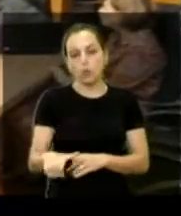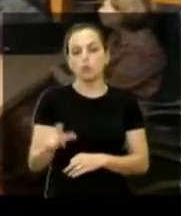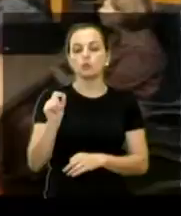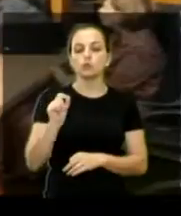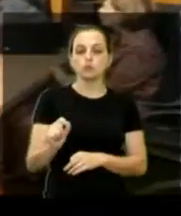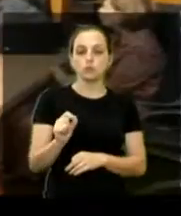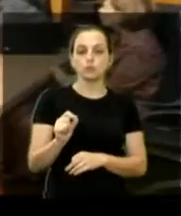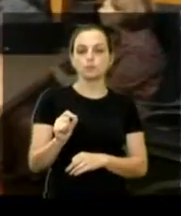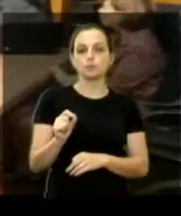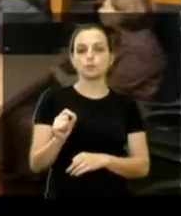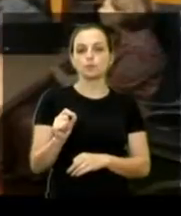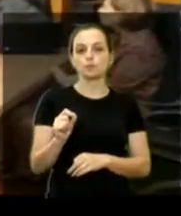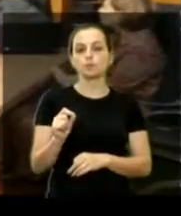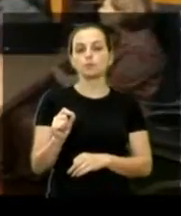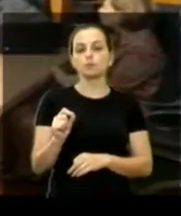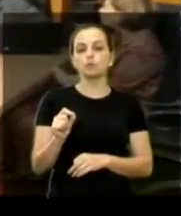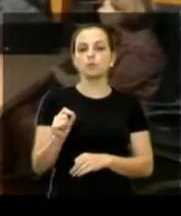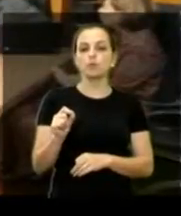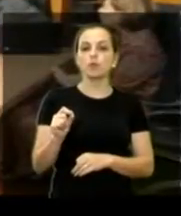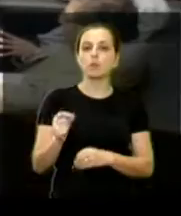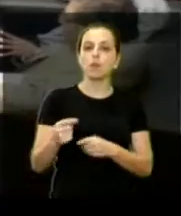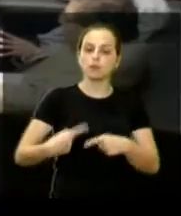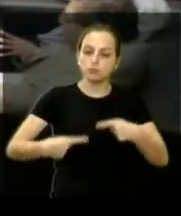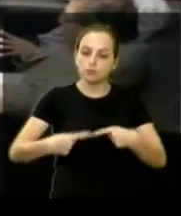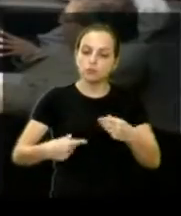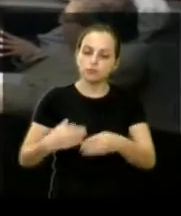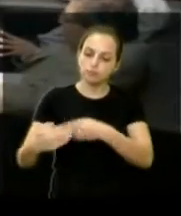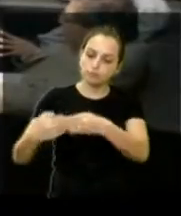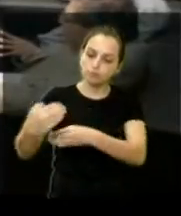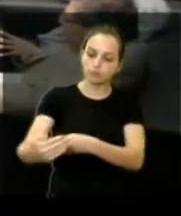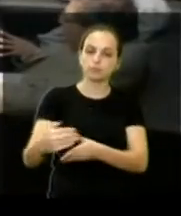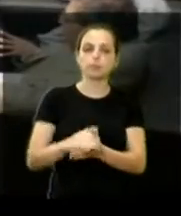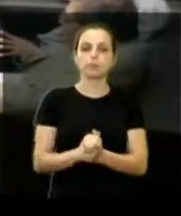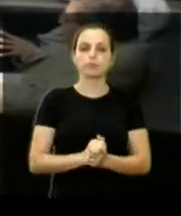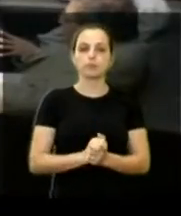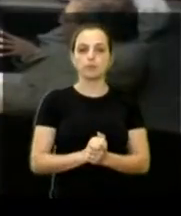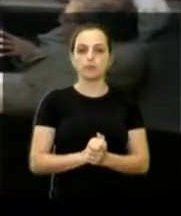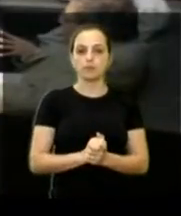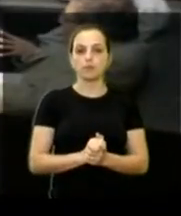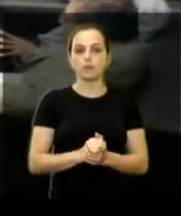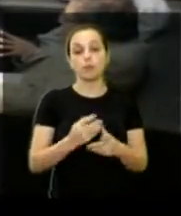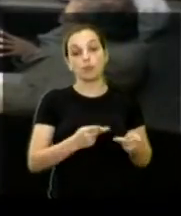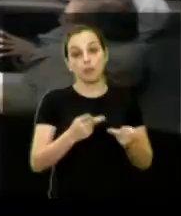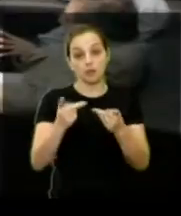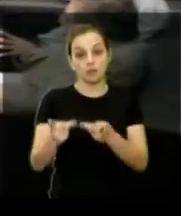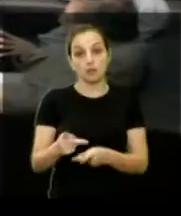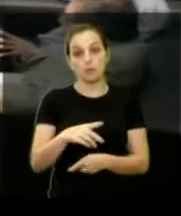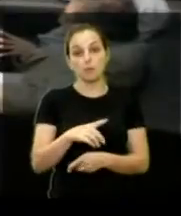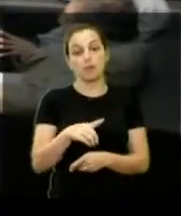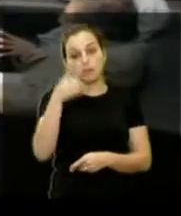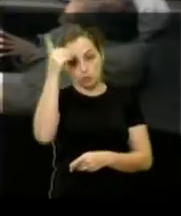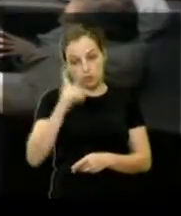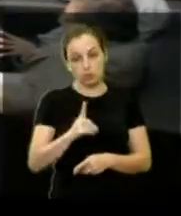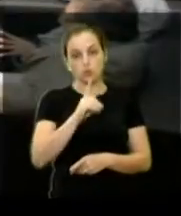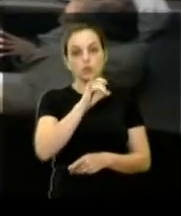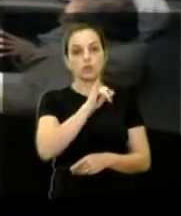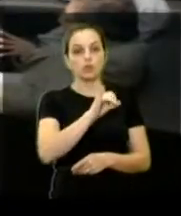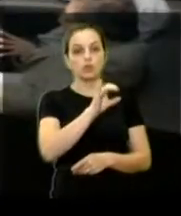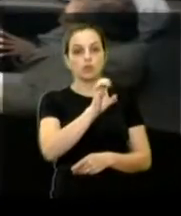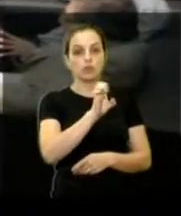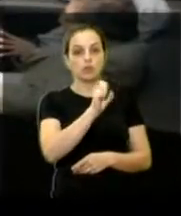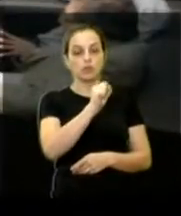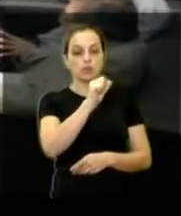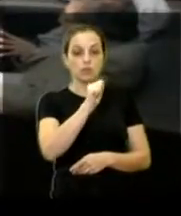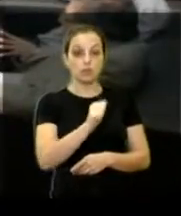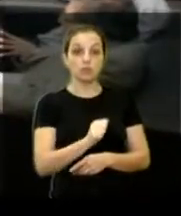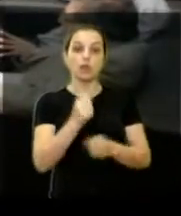andar com a discussão. Pode passar outro? Recebemos também diretores da IESA, junto com os vereadores, que vieram